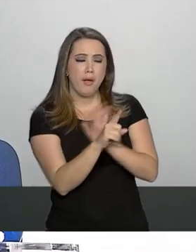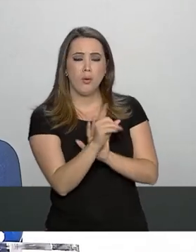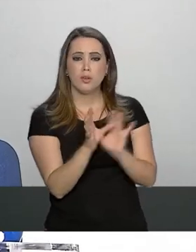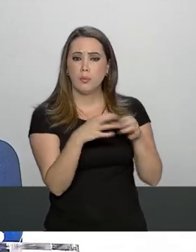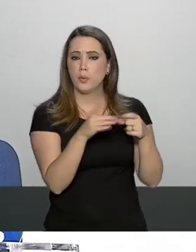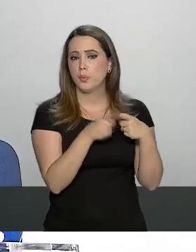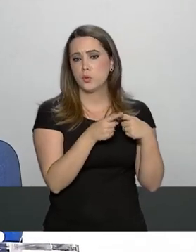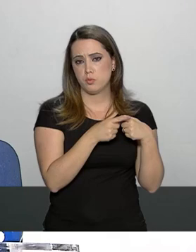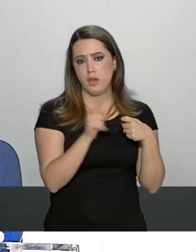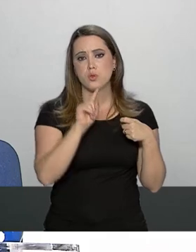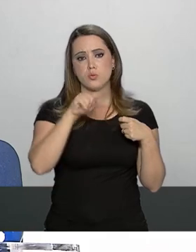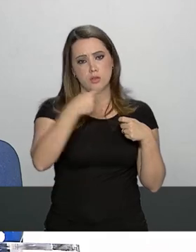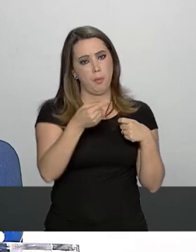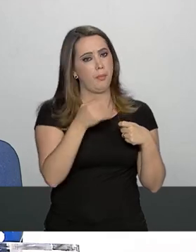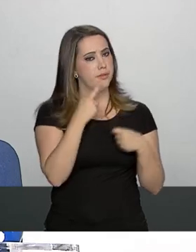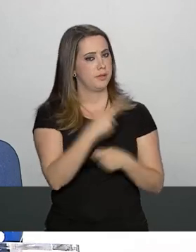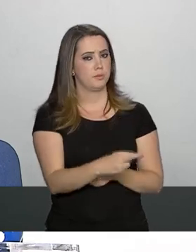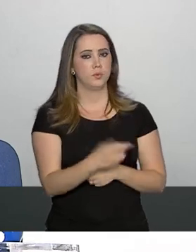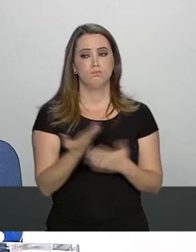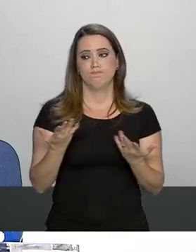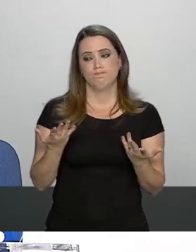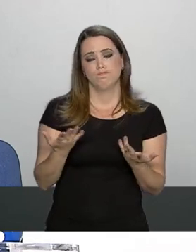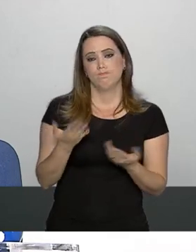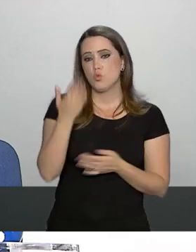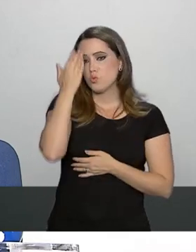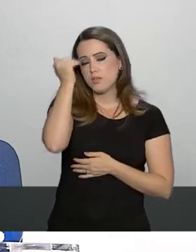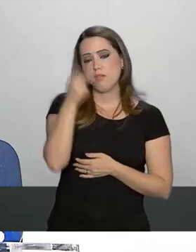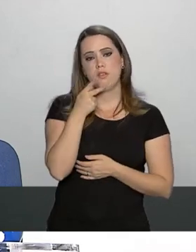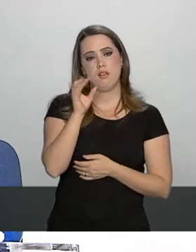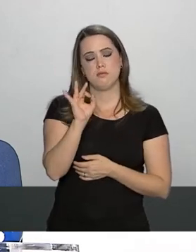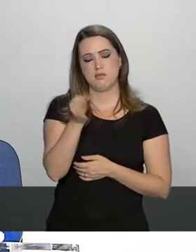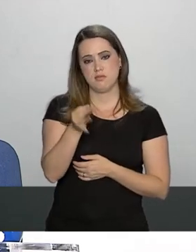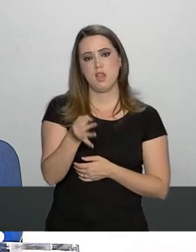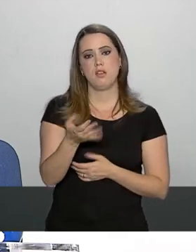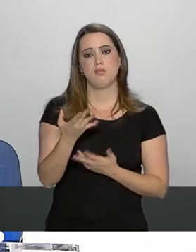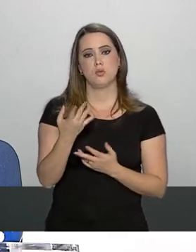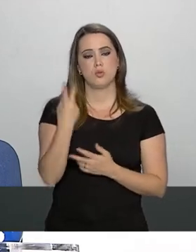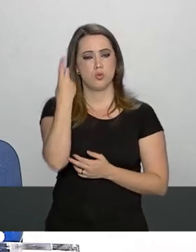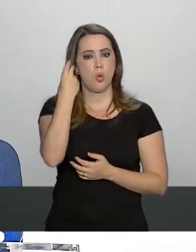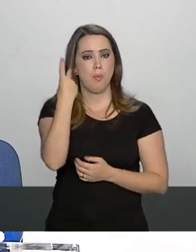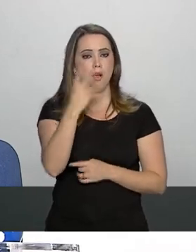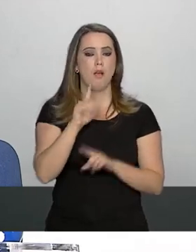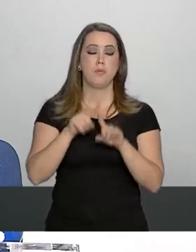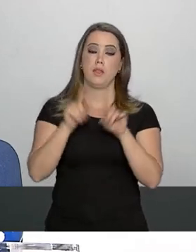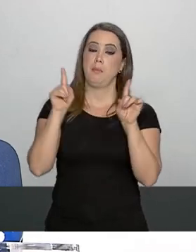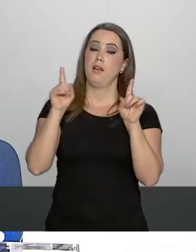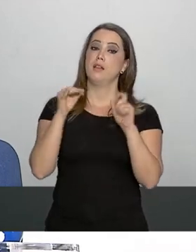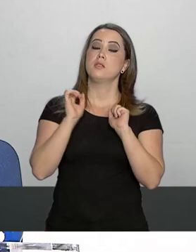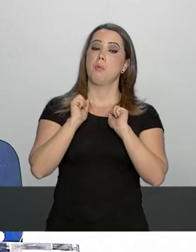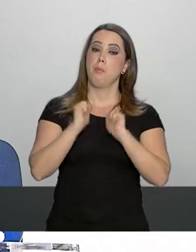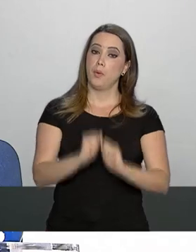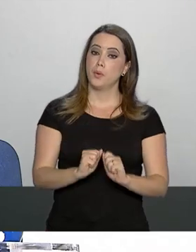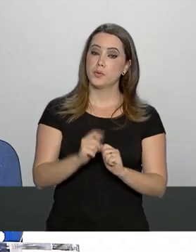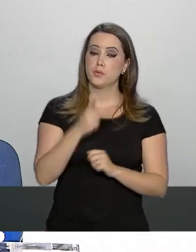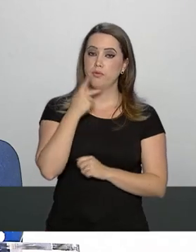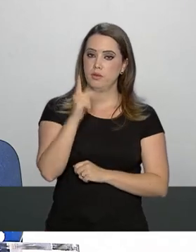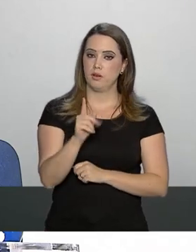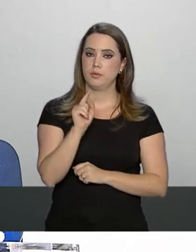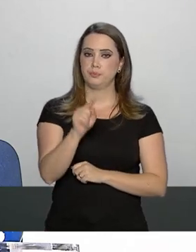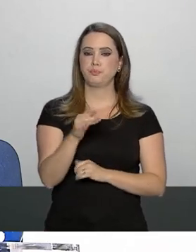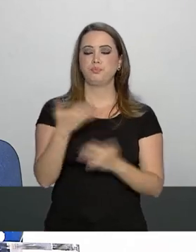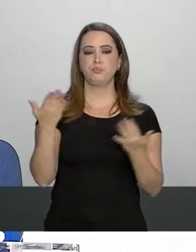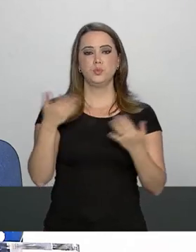eu não posso te adiantar se está em nível normal ou não eu posso adiantar que os exames